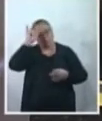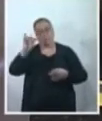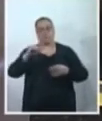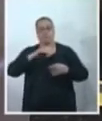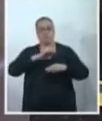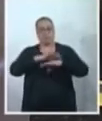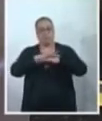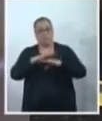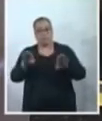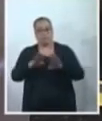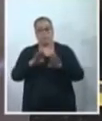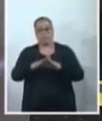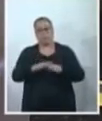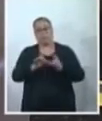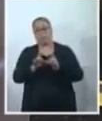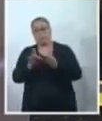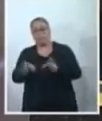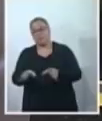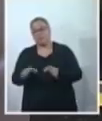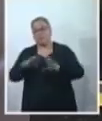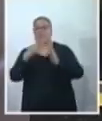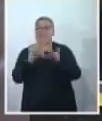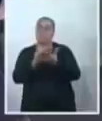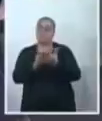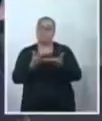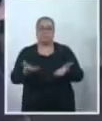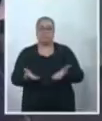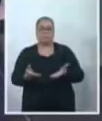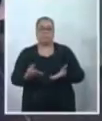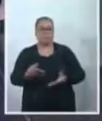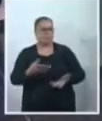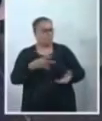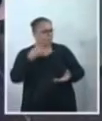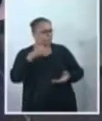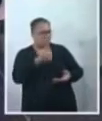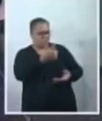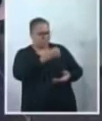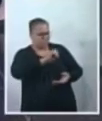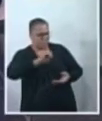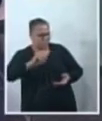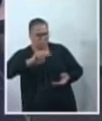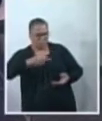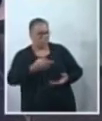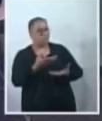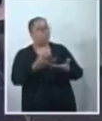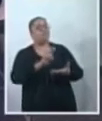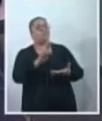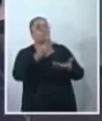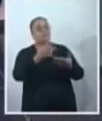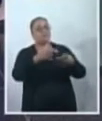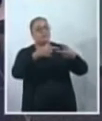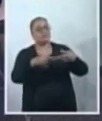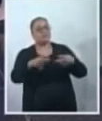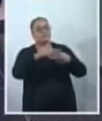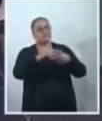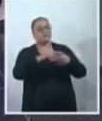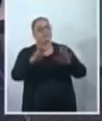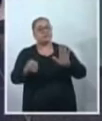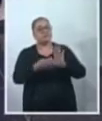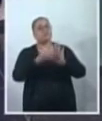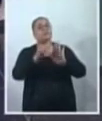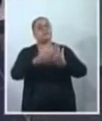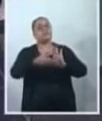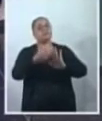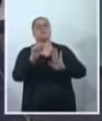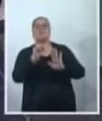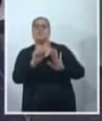a evasão escolar. Então, vereadora, 100 mil reais para o ano que vem. Então, essa emenda, tiraria aí,